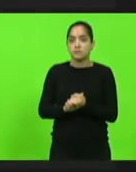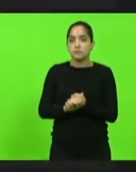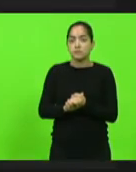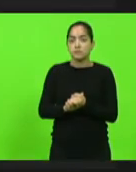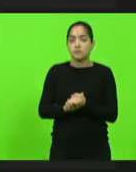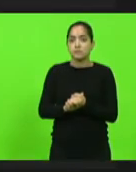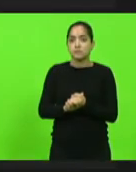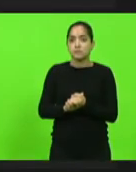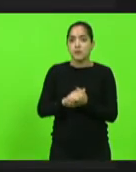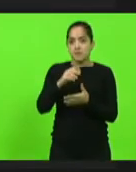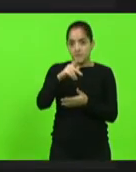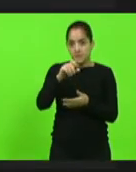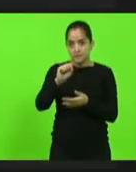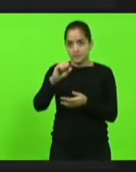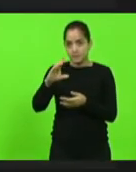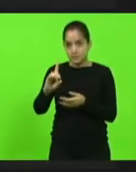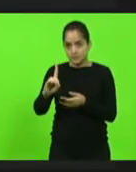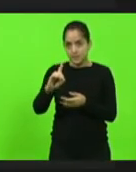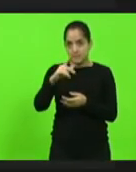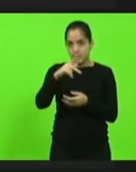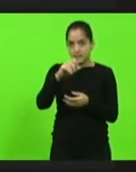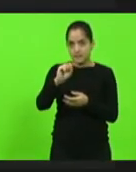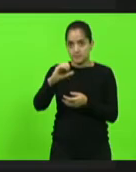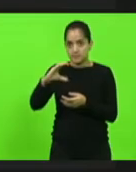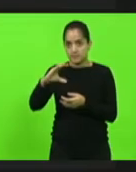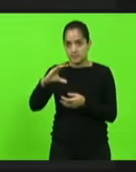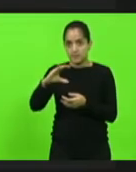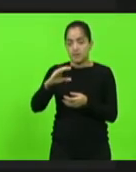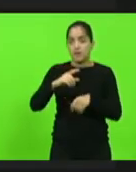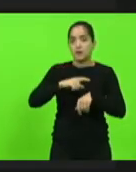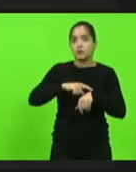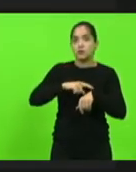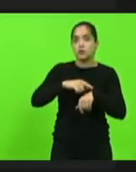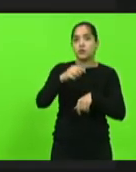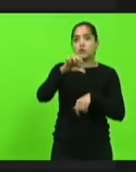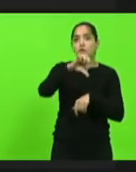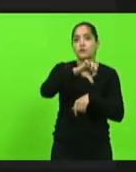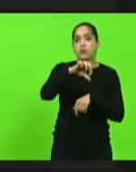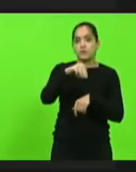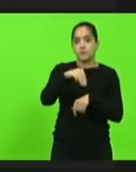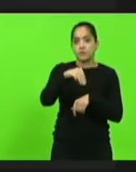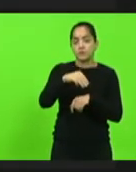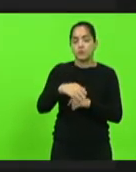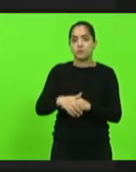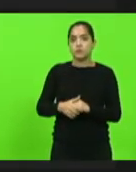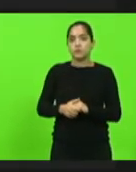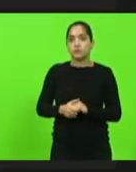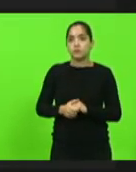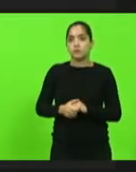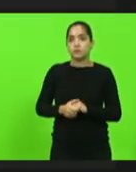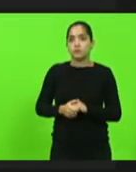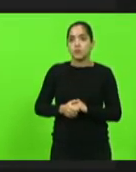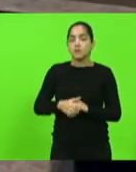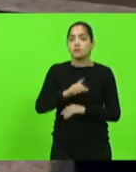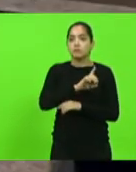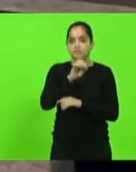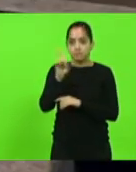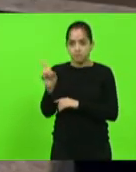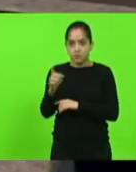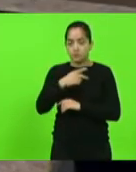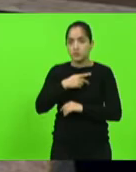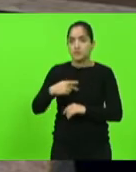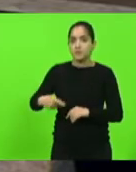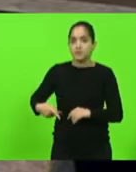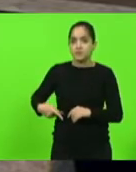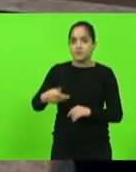PSD, PSC, né? PSD, PSC pelo prazo de nove minutos, deputada. Bom dia, senhor presidente. Bom dia a demais